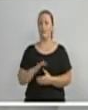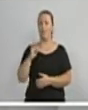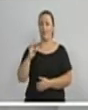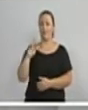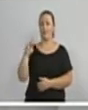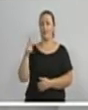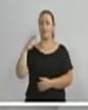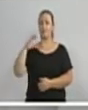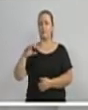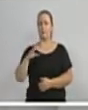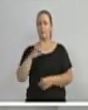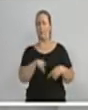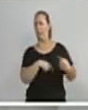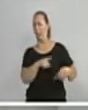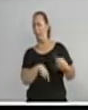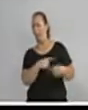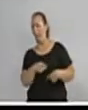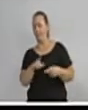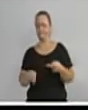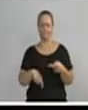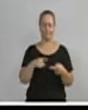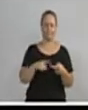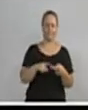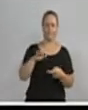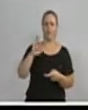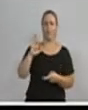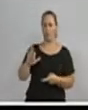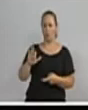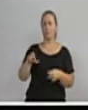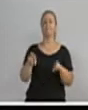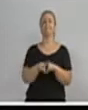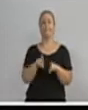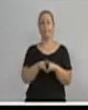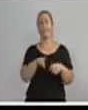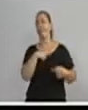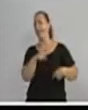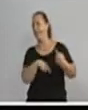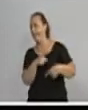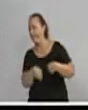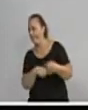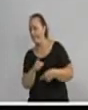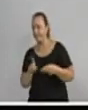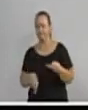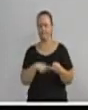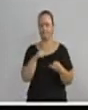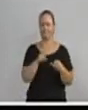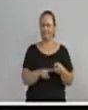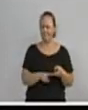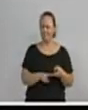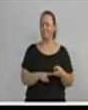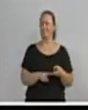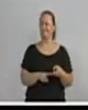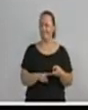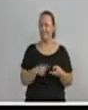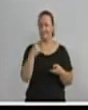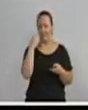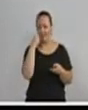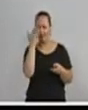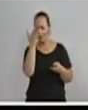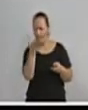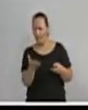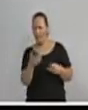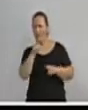pedalada. No governo Lula, no segundo mandato, também foi feito pedalada. Mas olha o gráfico que